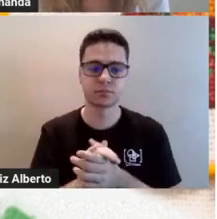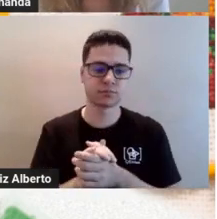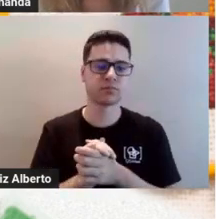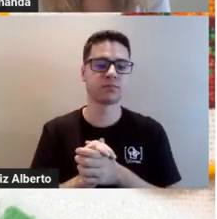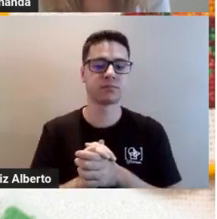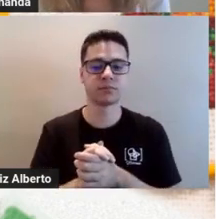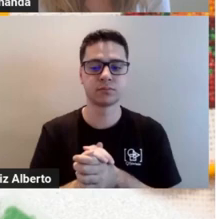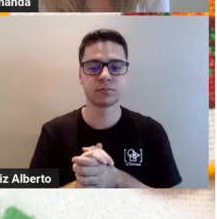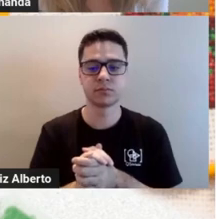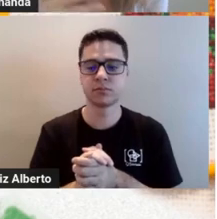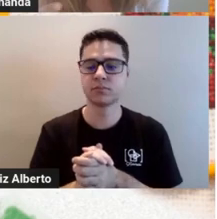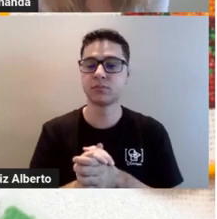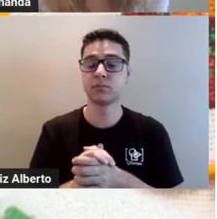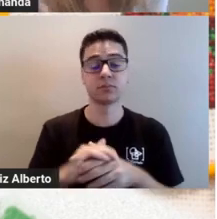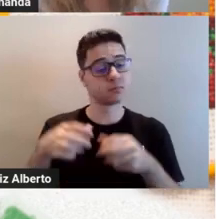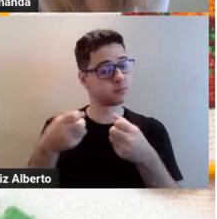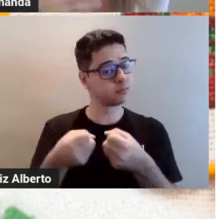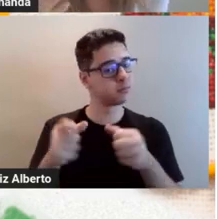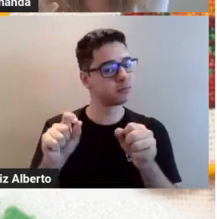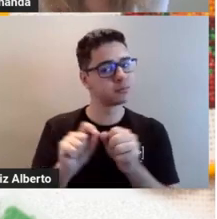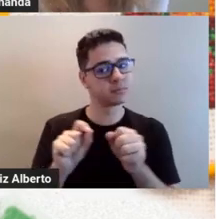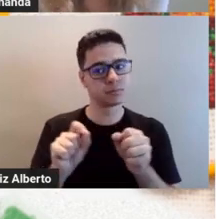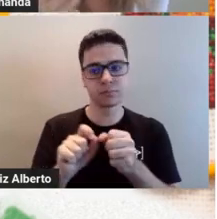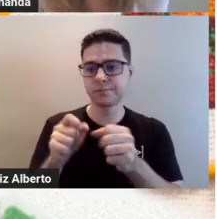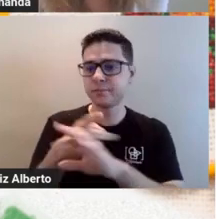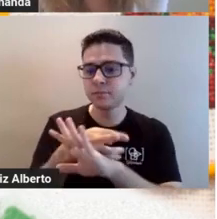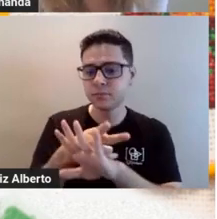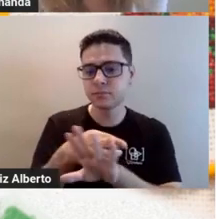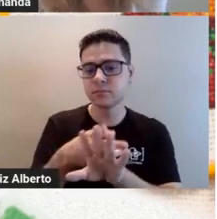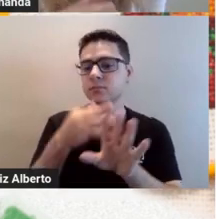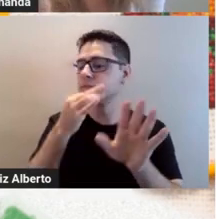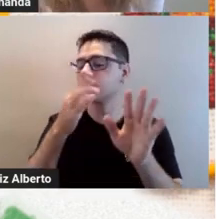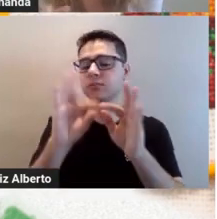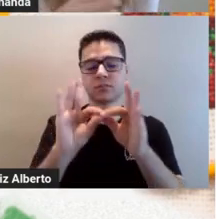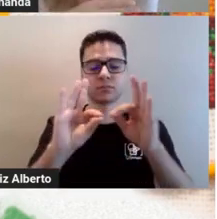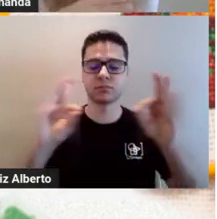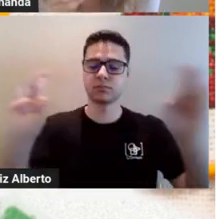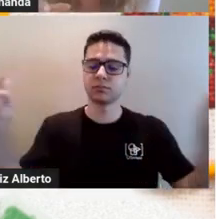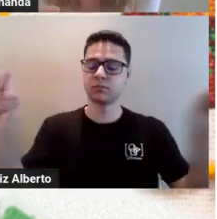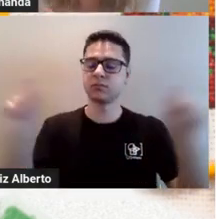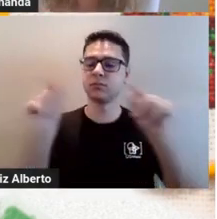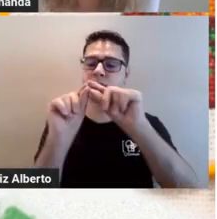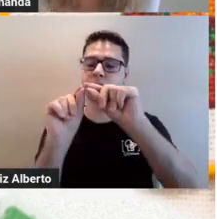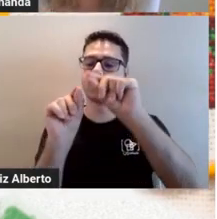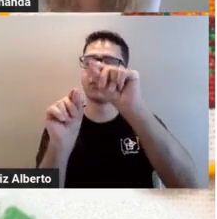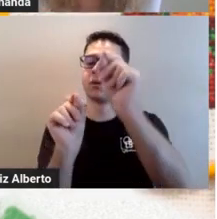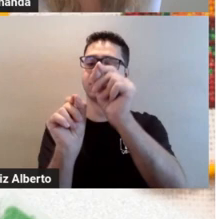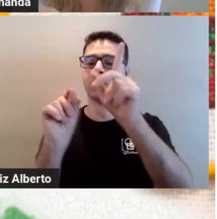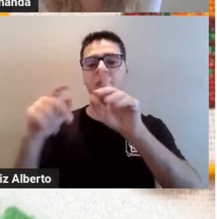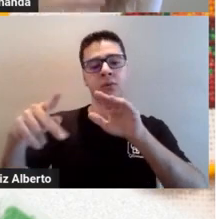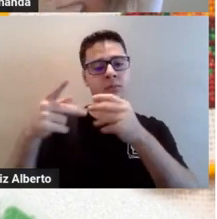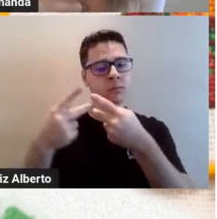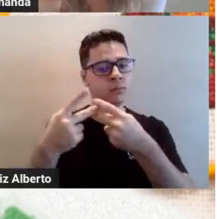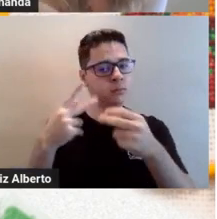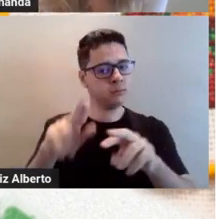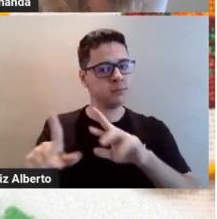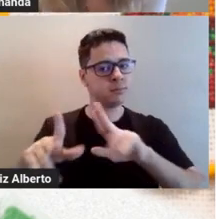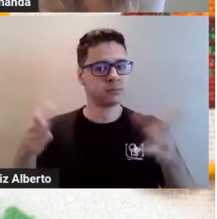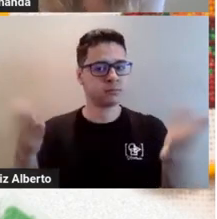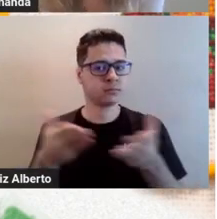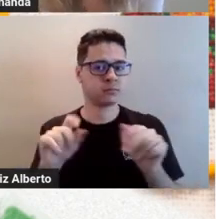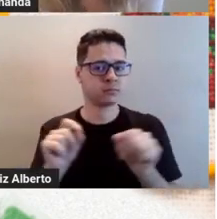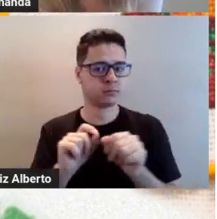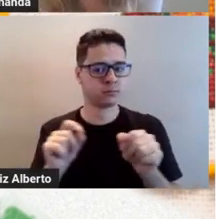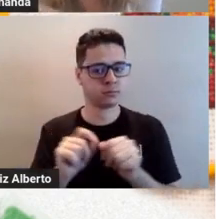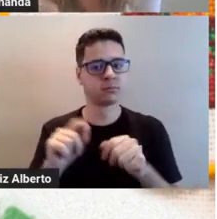pode ser feita com várias linhas e agulhas. Então, hoje a gente vai trabalhar com determinado material, mas se você não